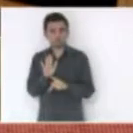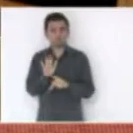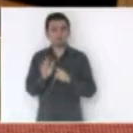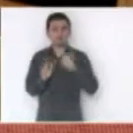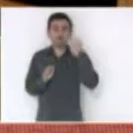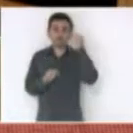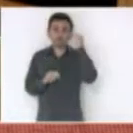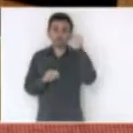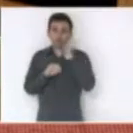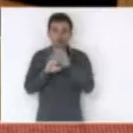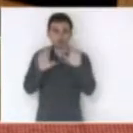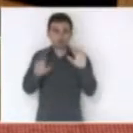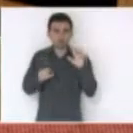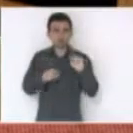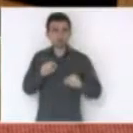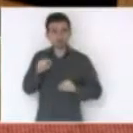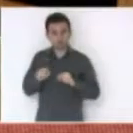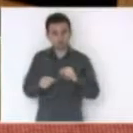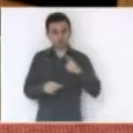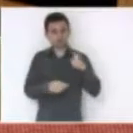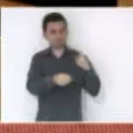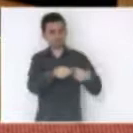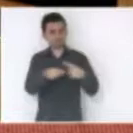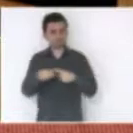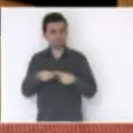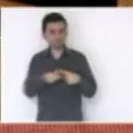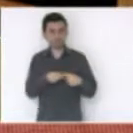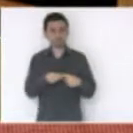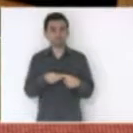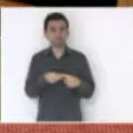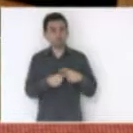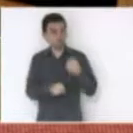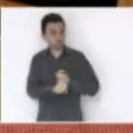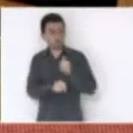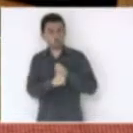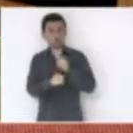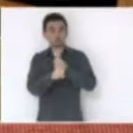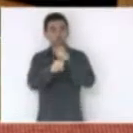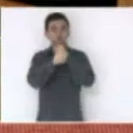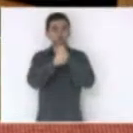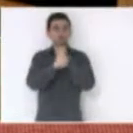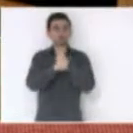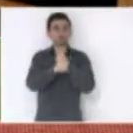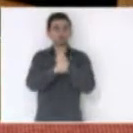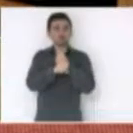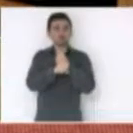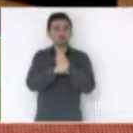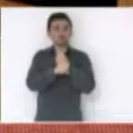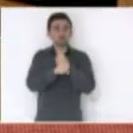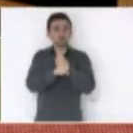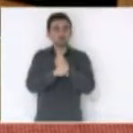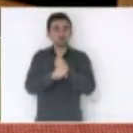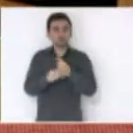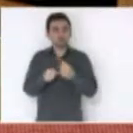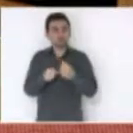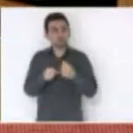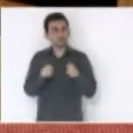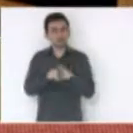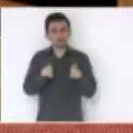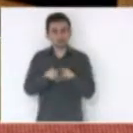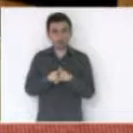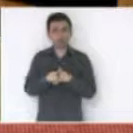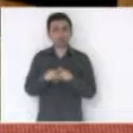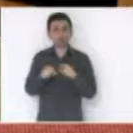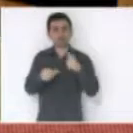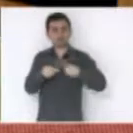entendemos que ele contempla as cidades com a construção de subestação que ele contempla as pequenas e